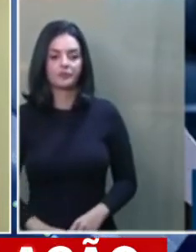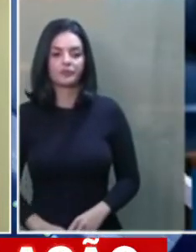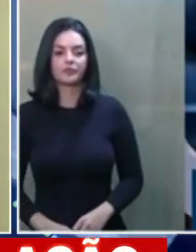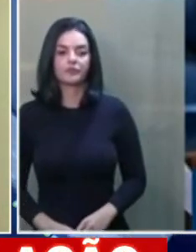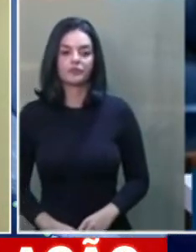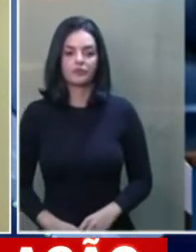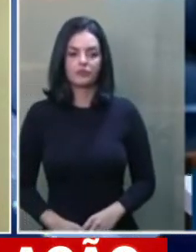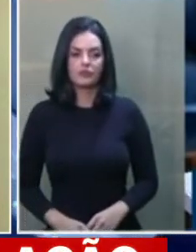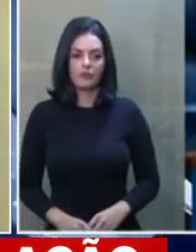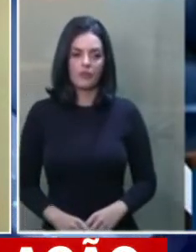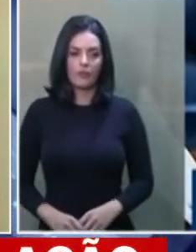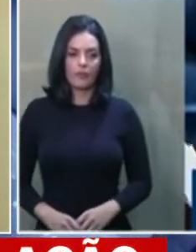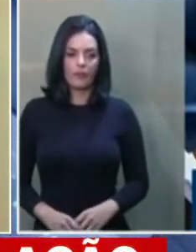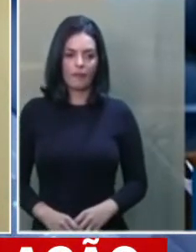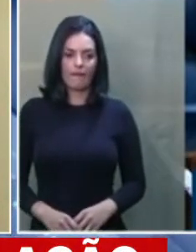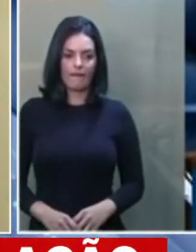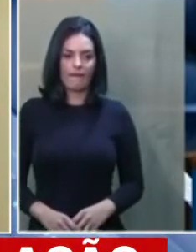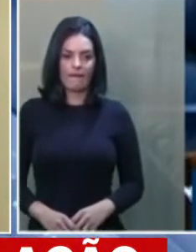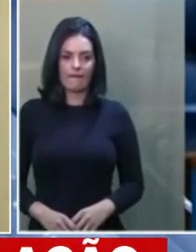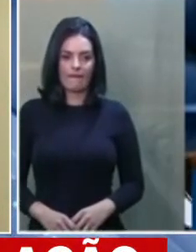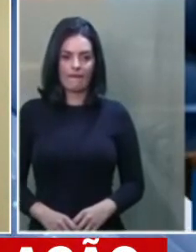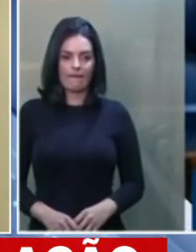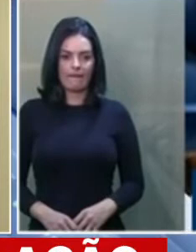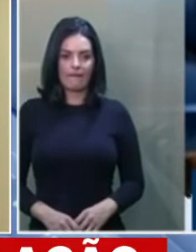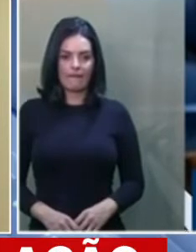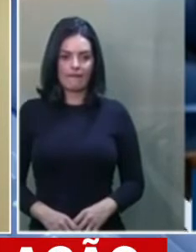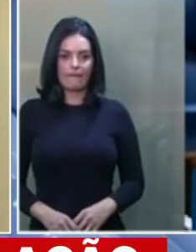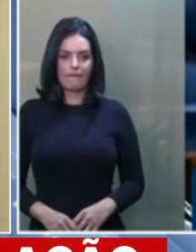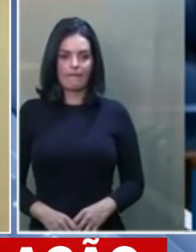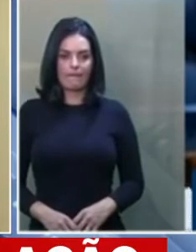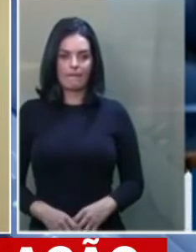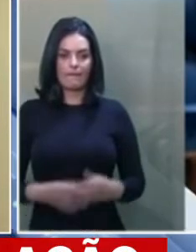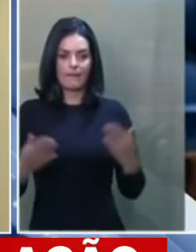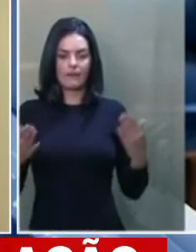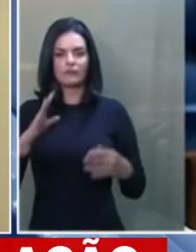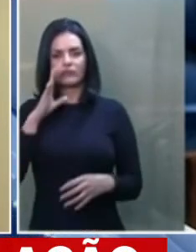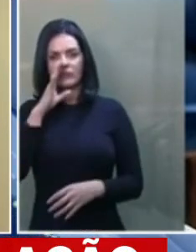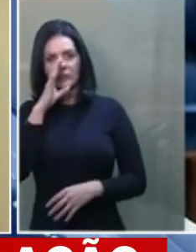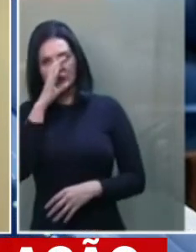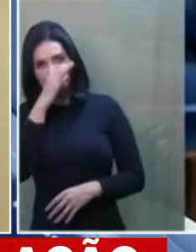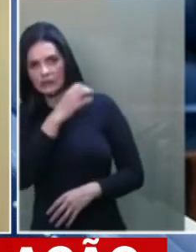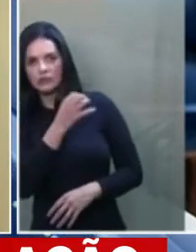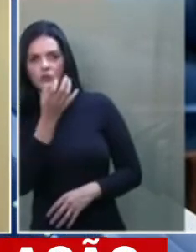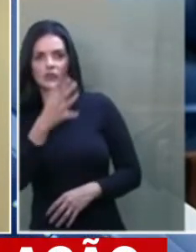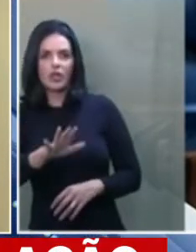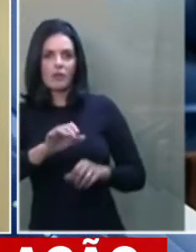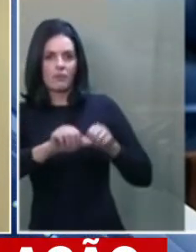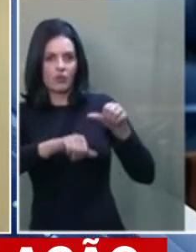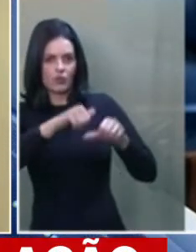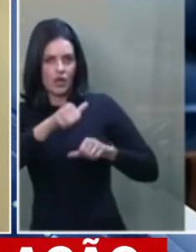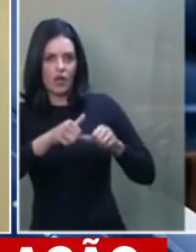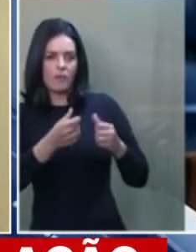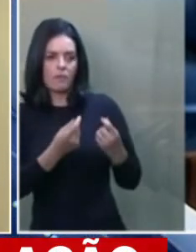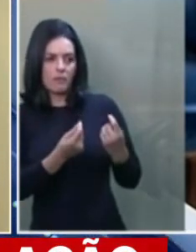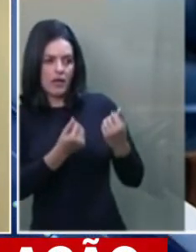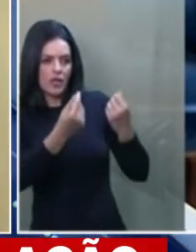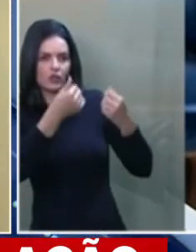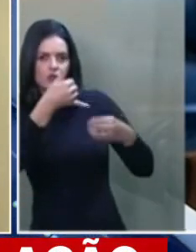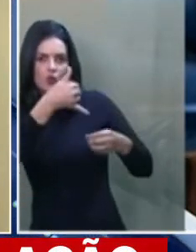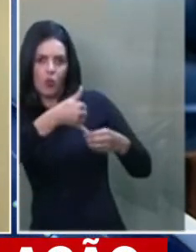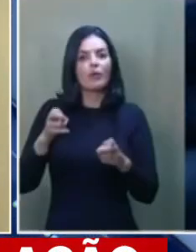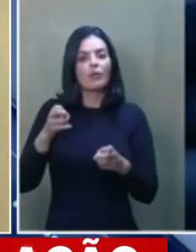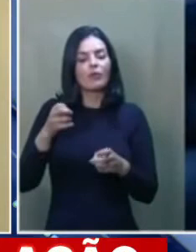Olha, esse é um risco que nós temos que correr, porque, lamentavelmente, a fome chegou em estado